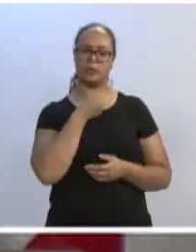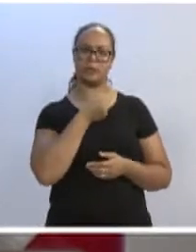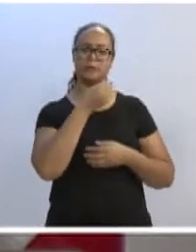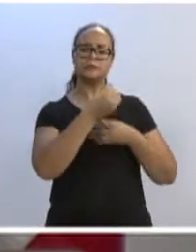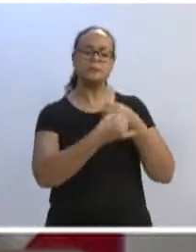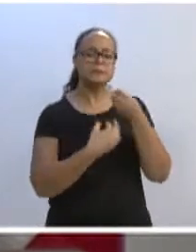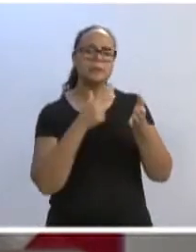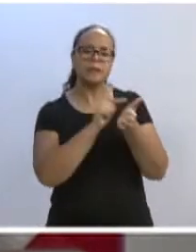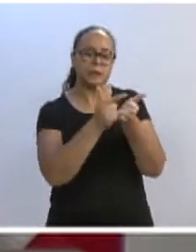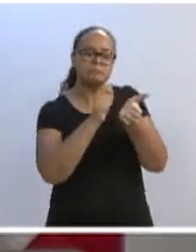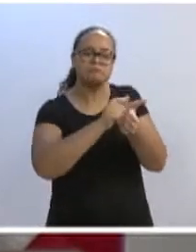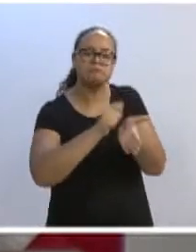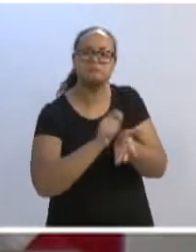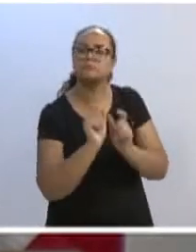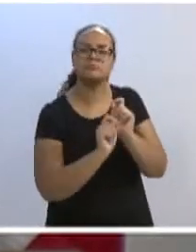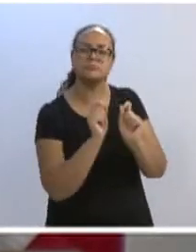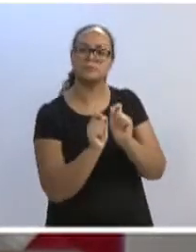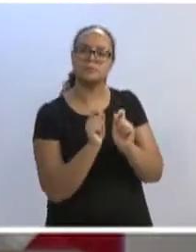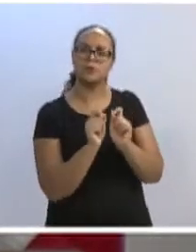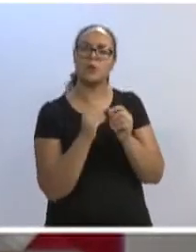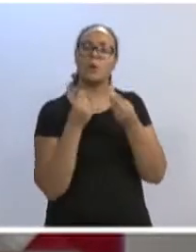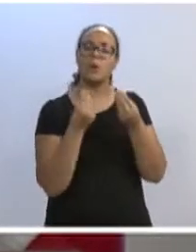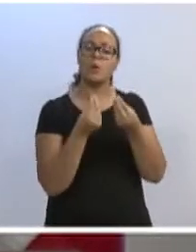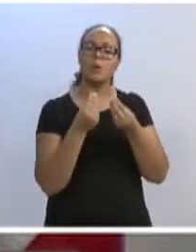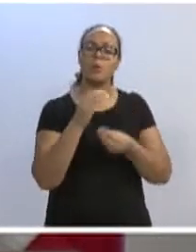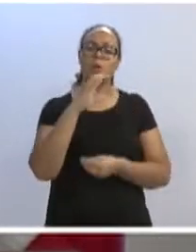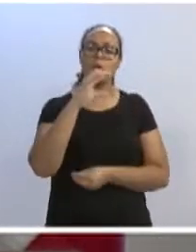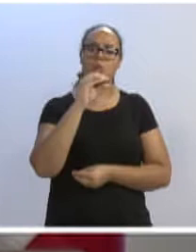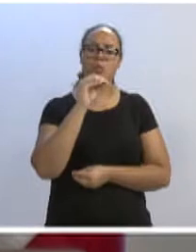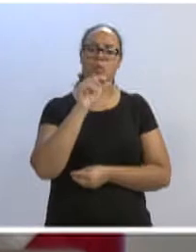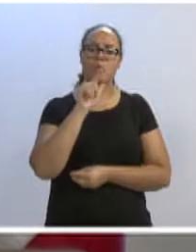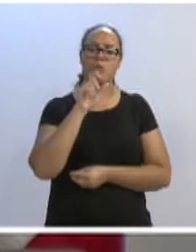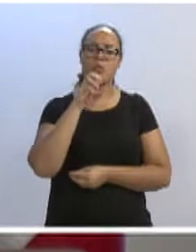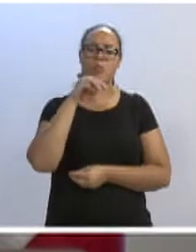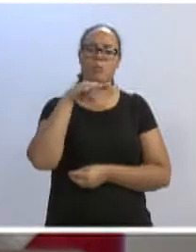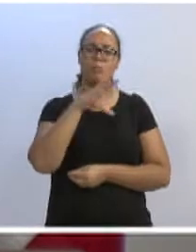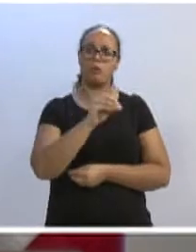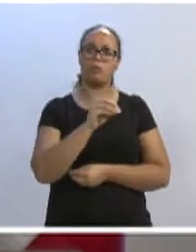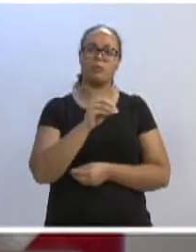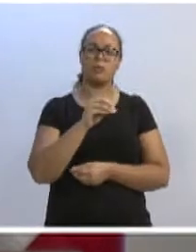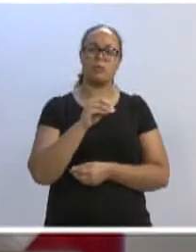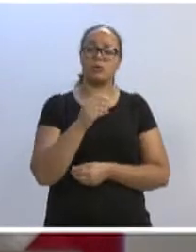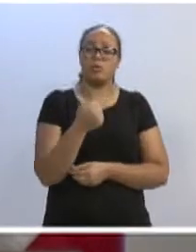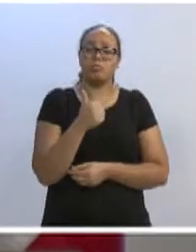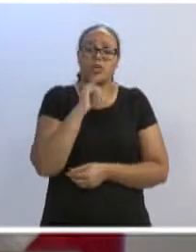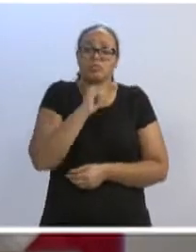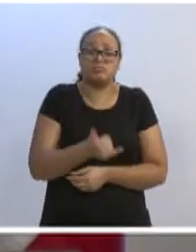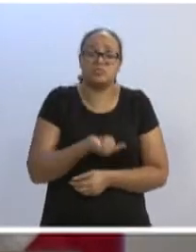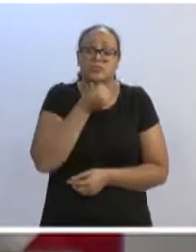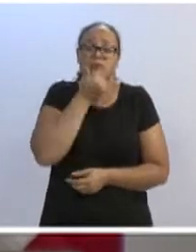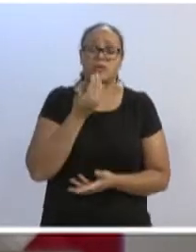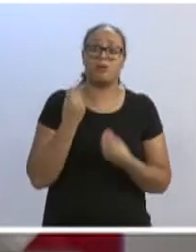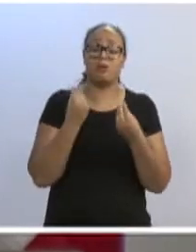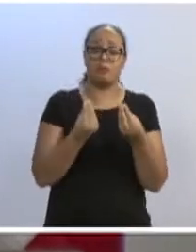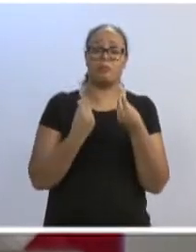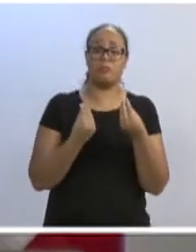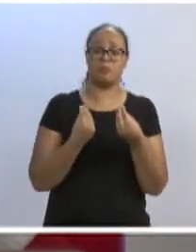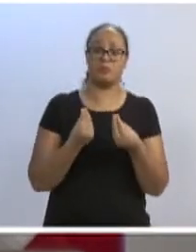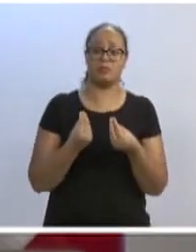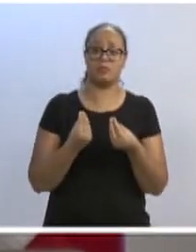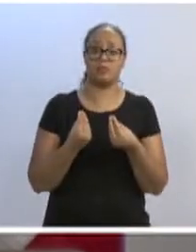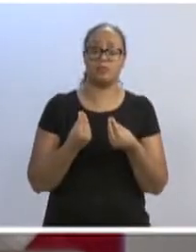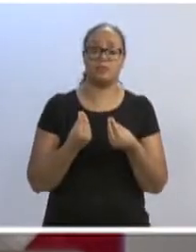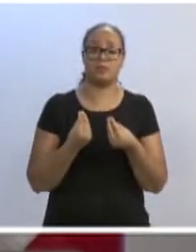justificar perante a Assembleia e perante a Justiça e agora vai questionar a